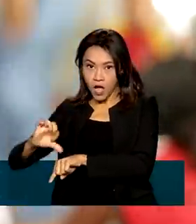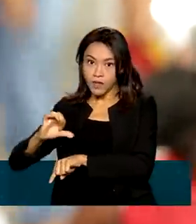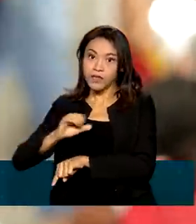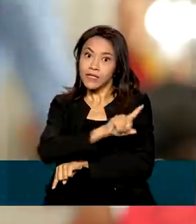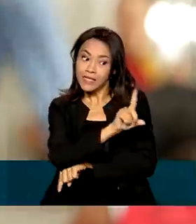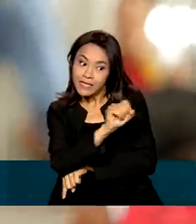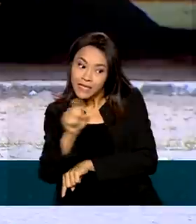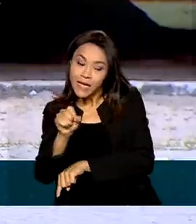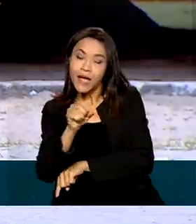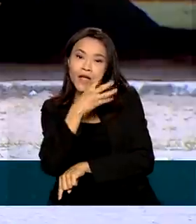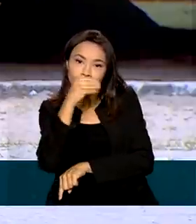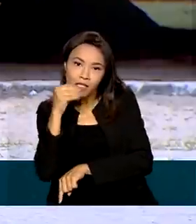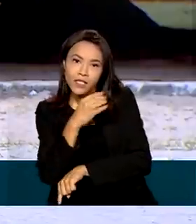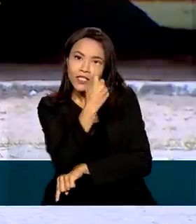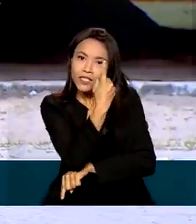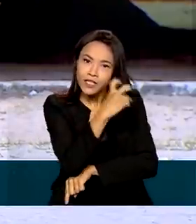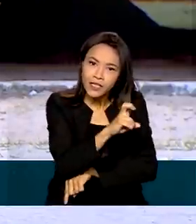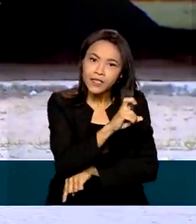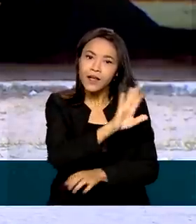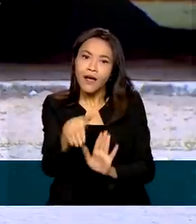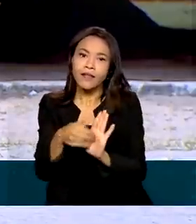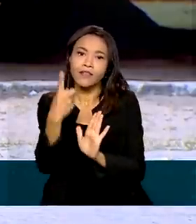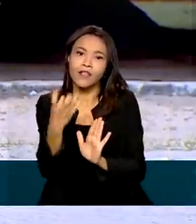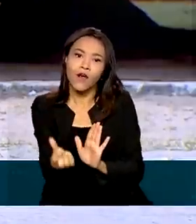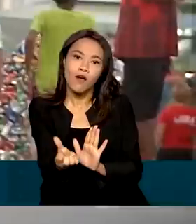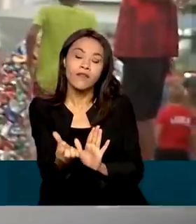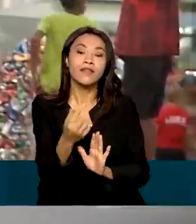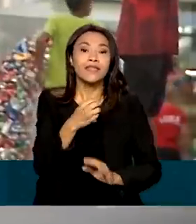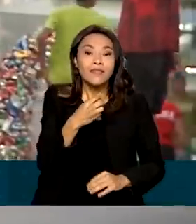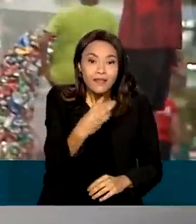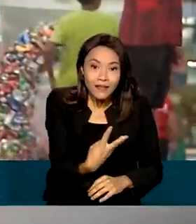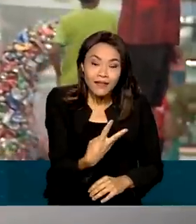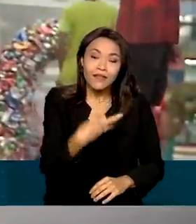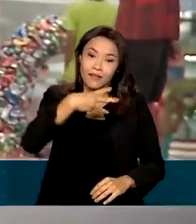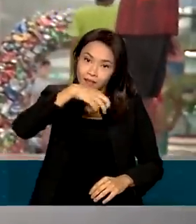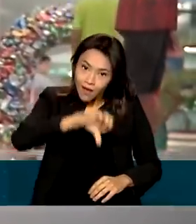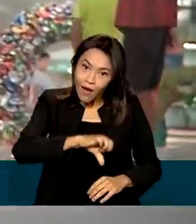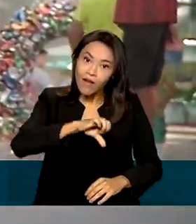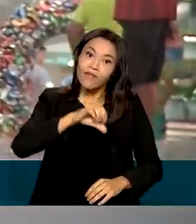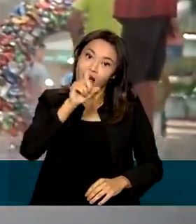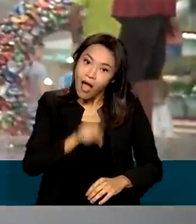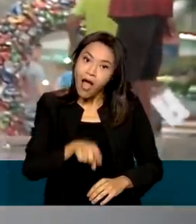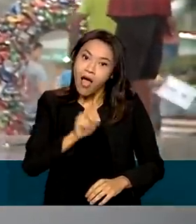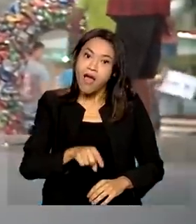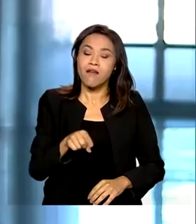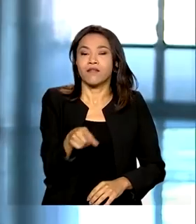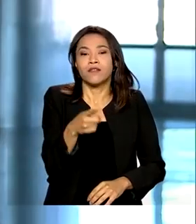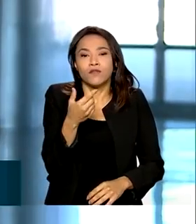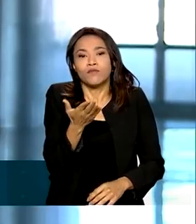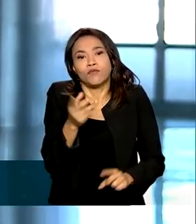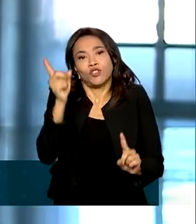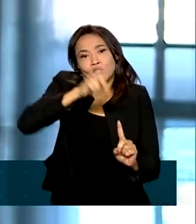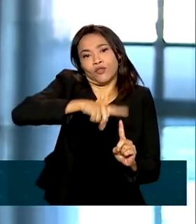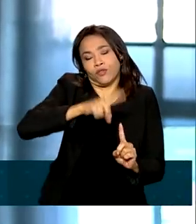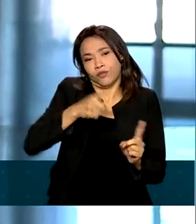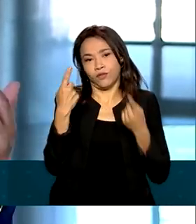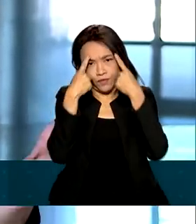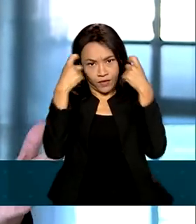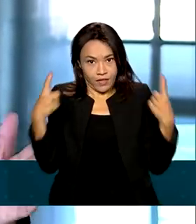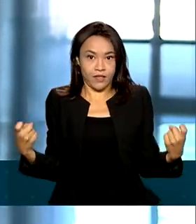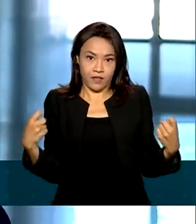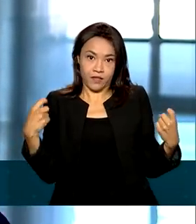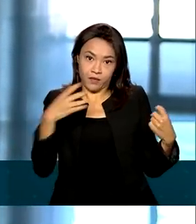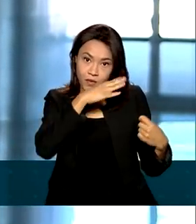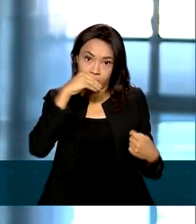19 anos que morreram no país, 39 foram vítimas de algum tipo de violência. Para tentar mudar essa